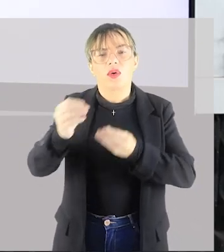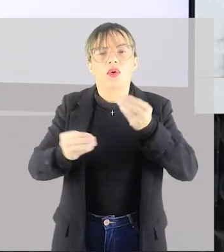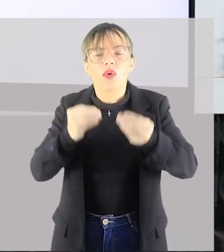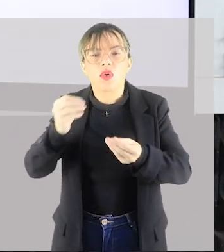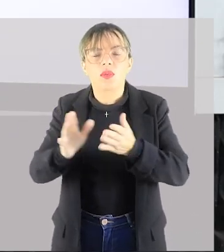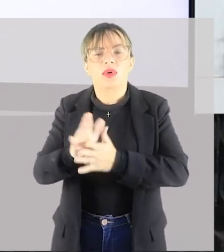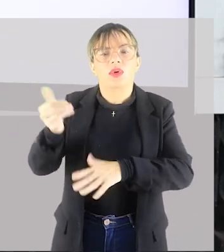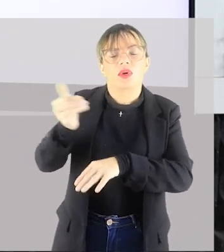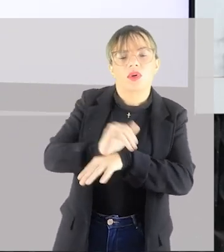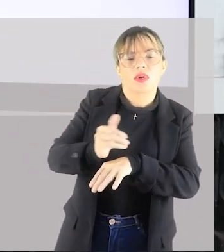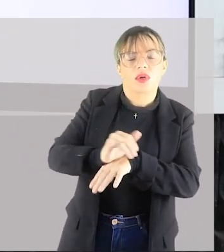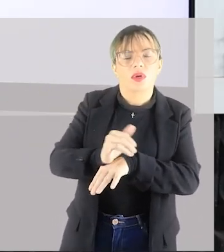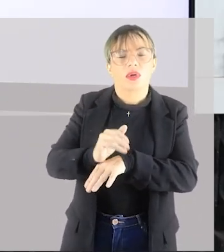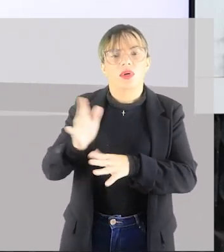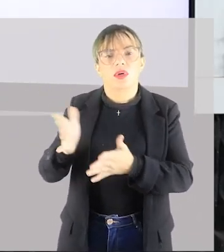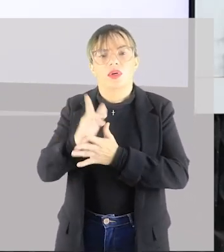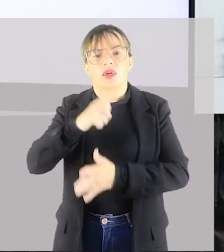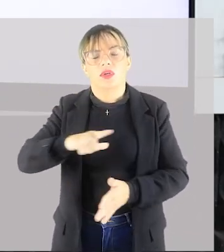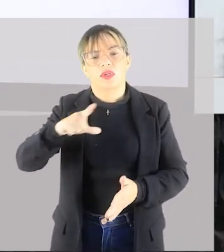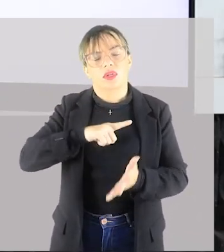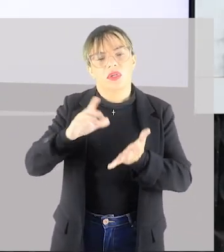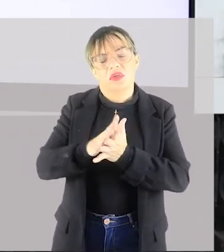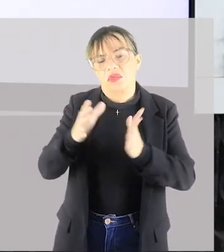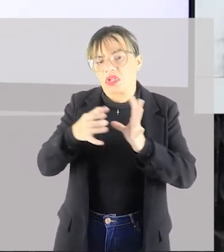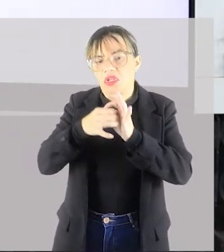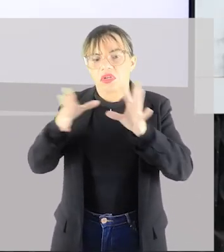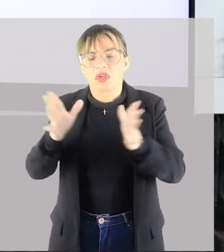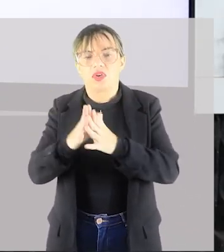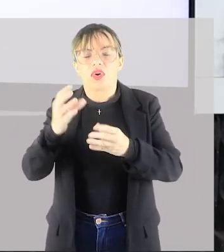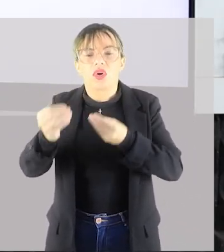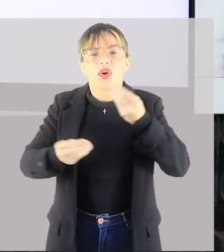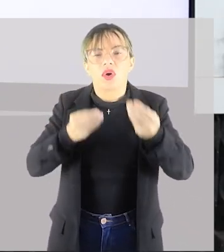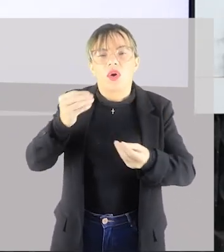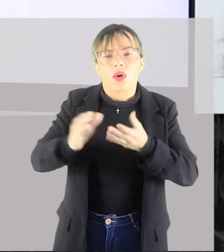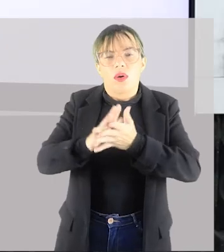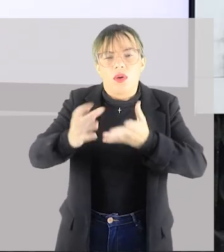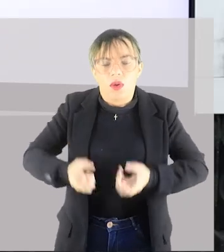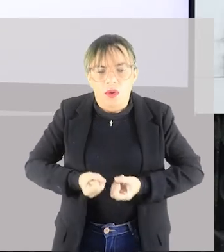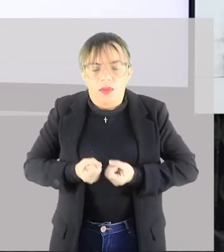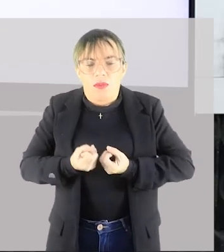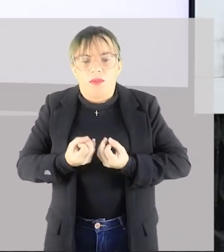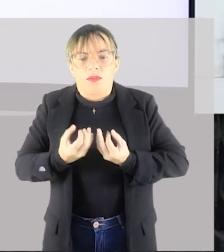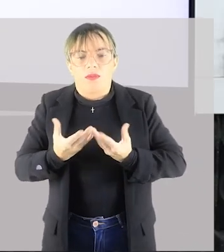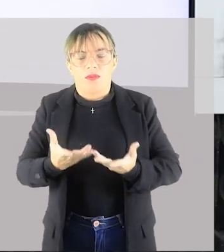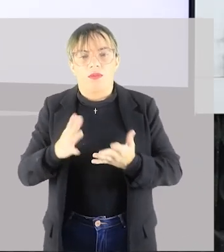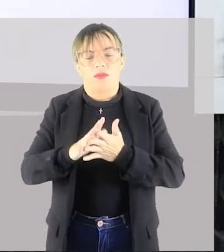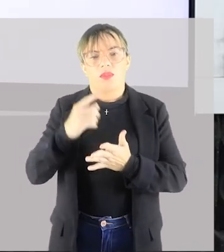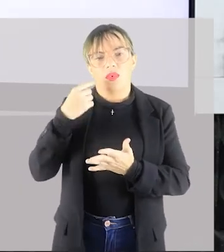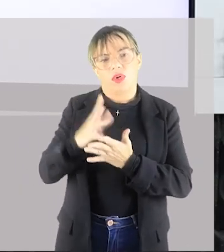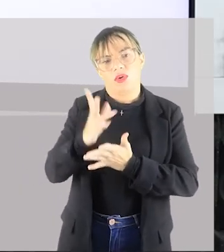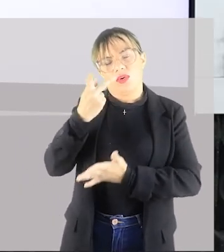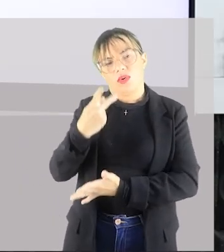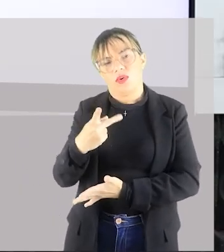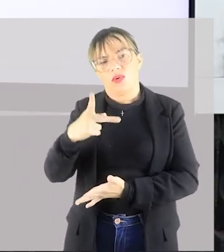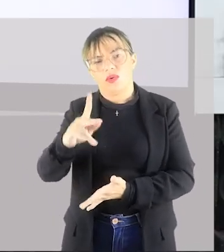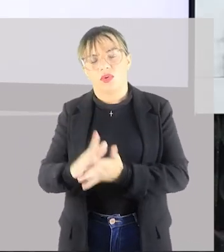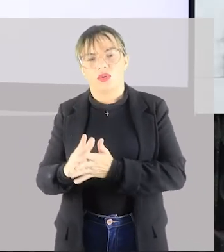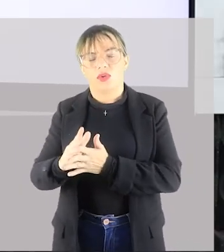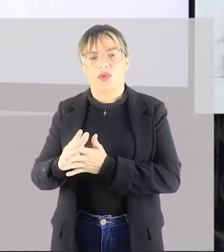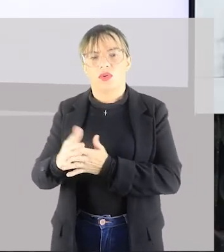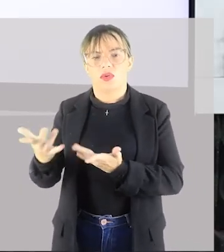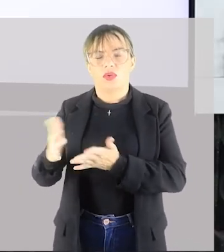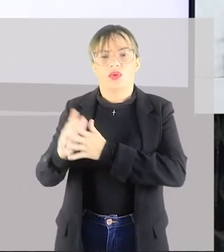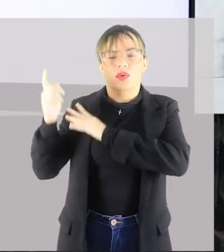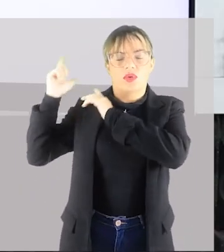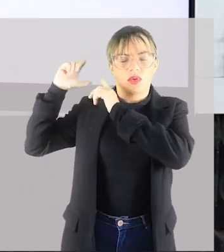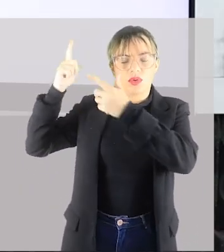recurso daquilo que eles têm disponível, como forma de expressar as suas tradições, as suas